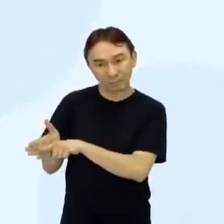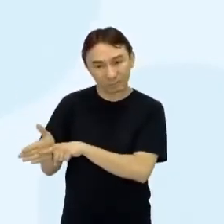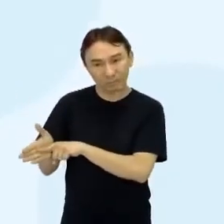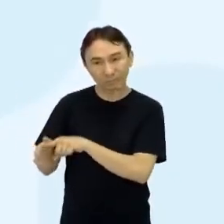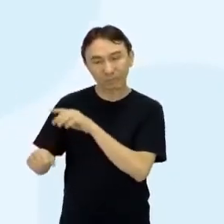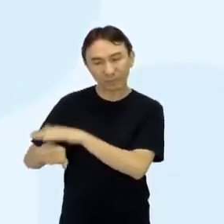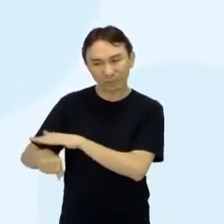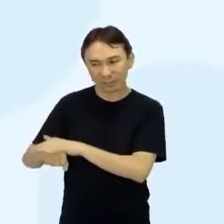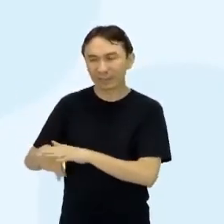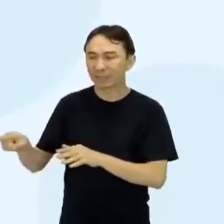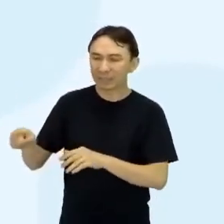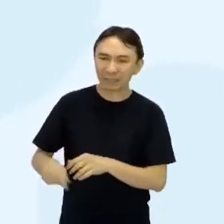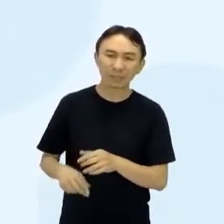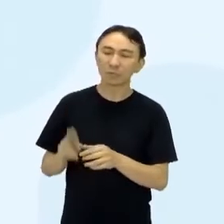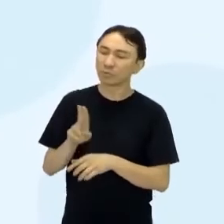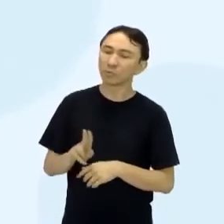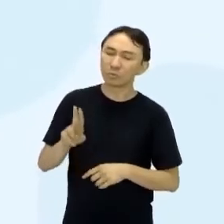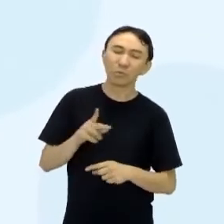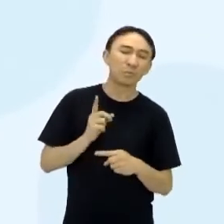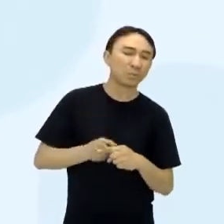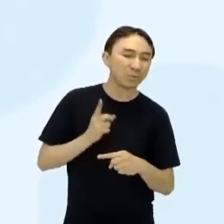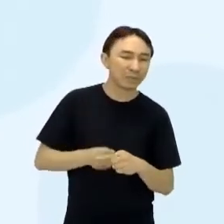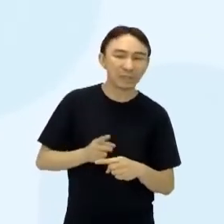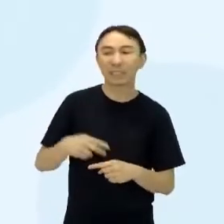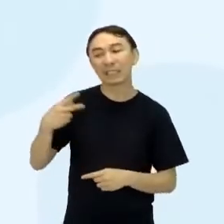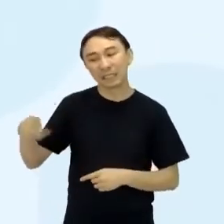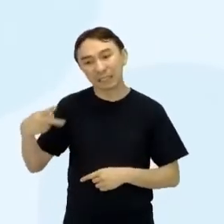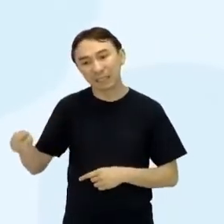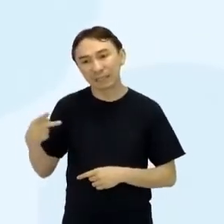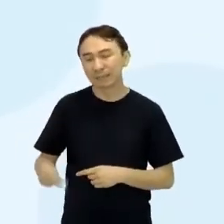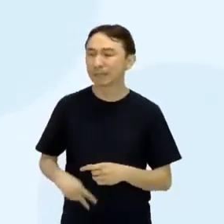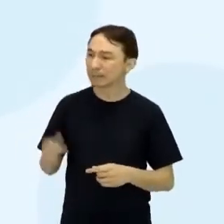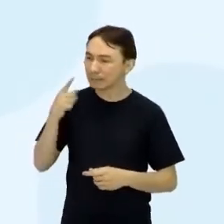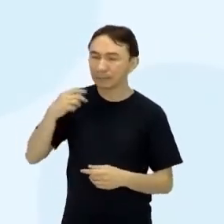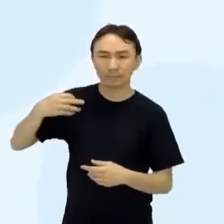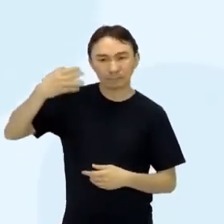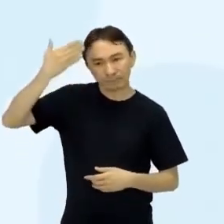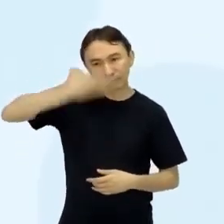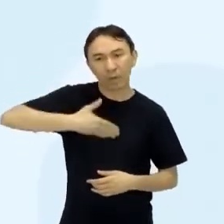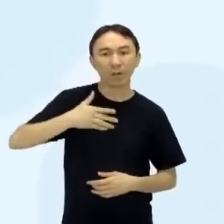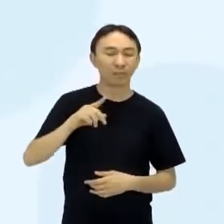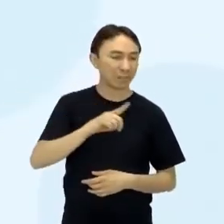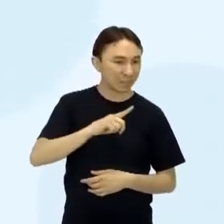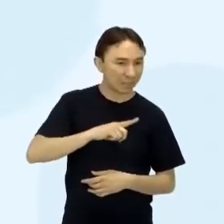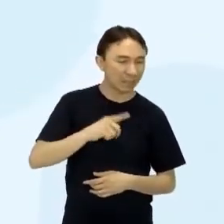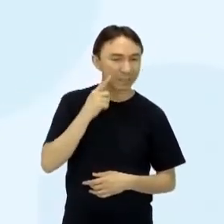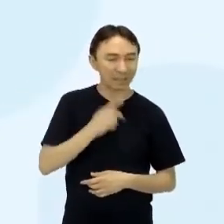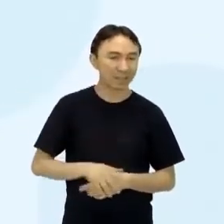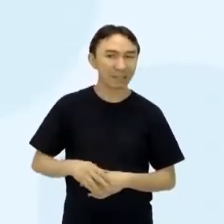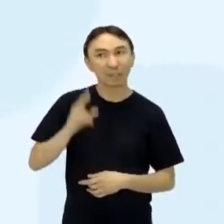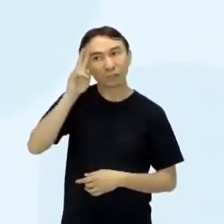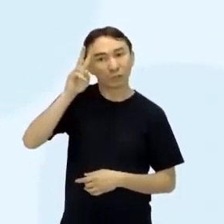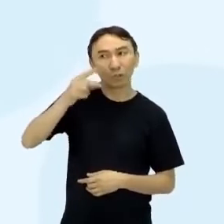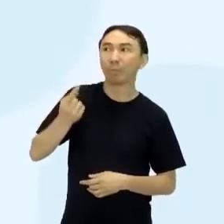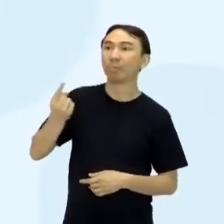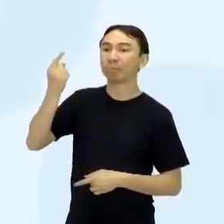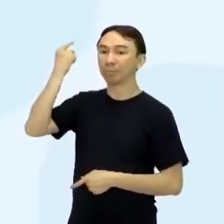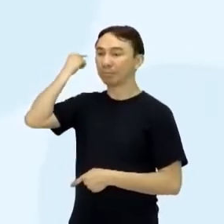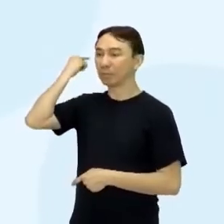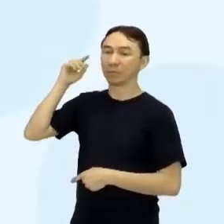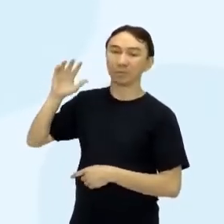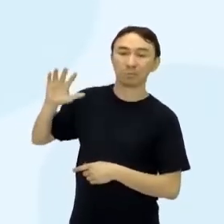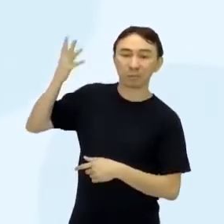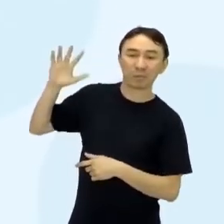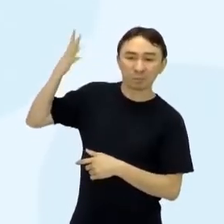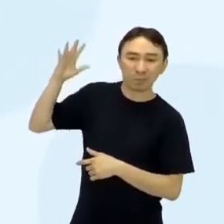ele utilizou, como que é validado o seu trabalho, quais são os fatos históricos, então, ele faz uma importância, né, uma importante